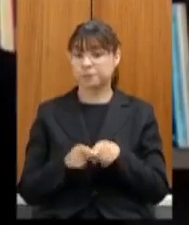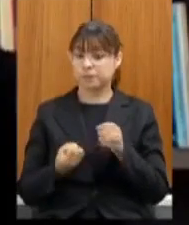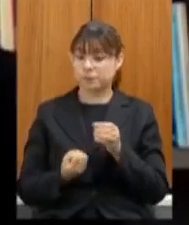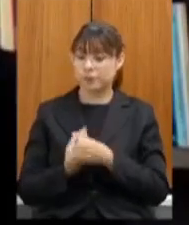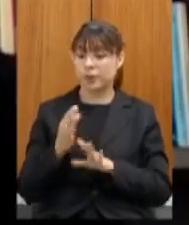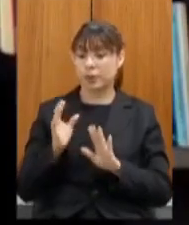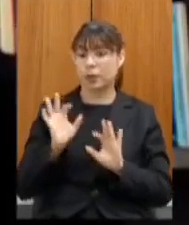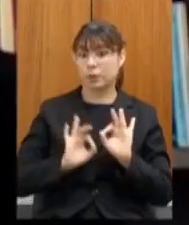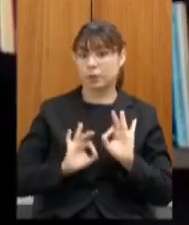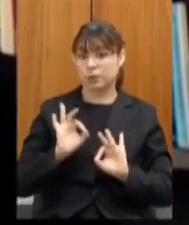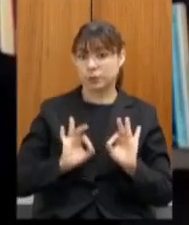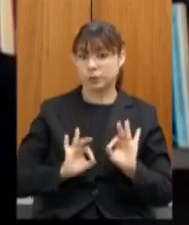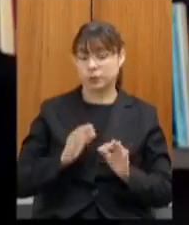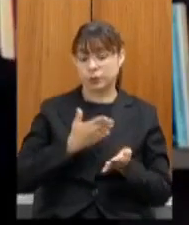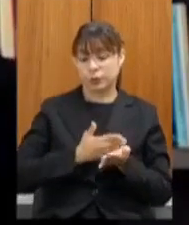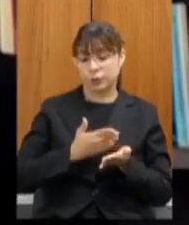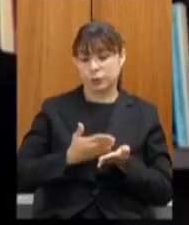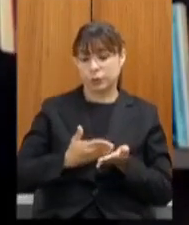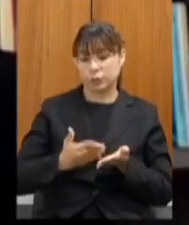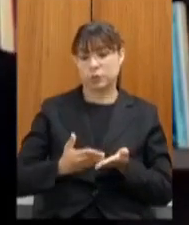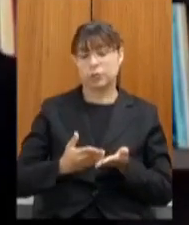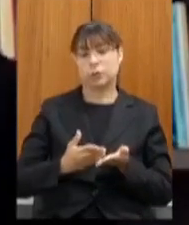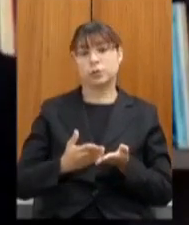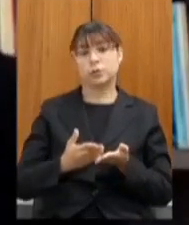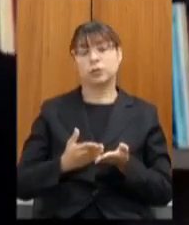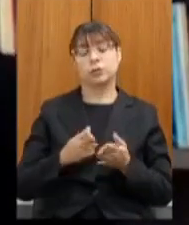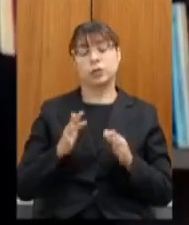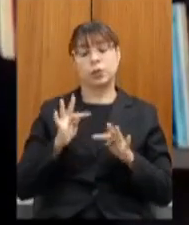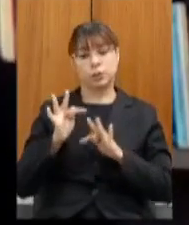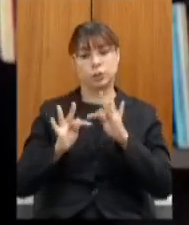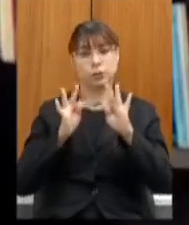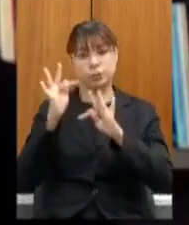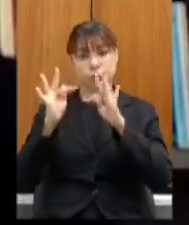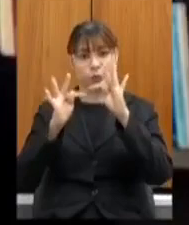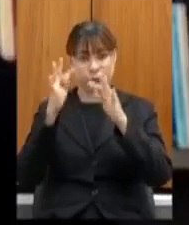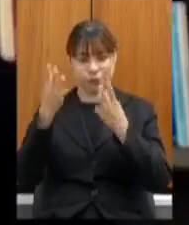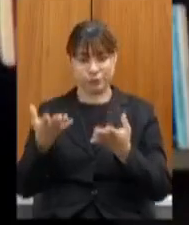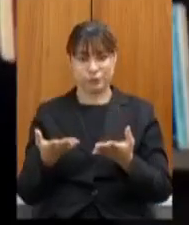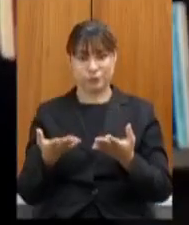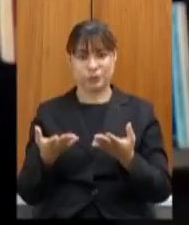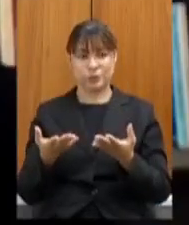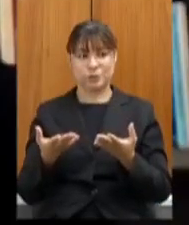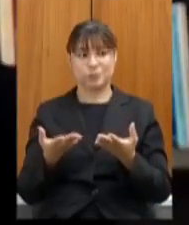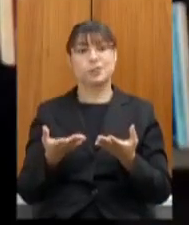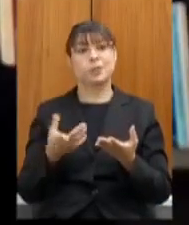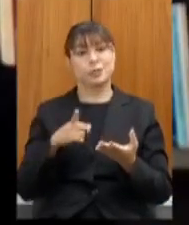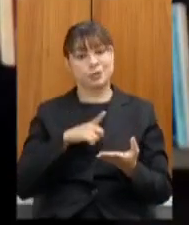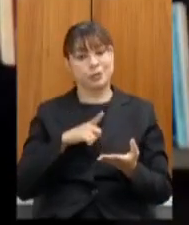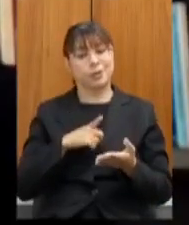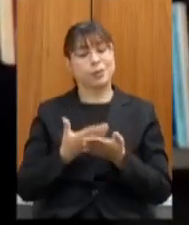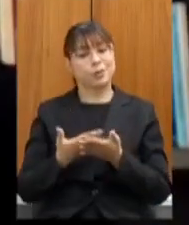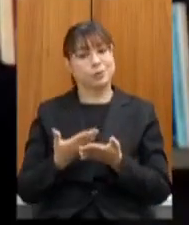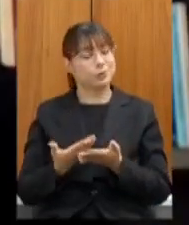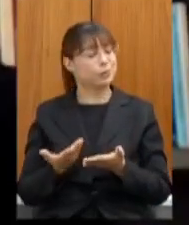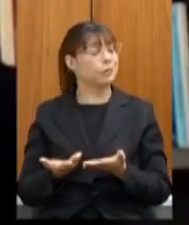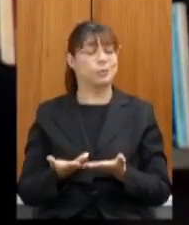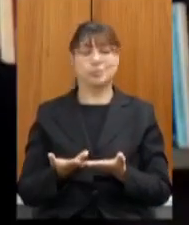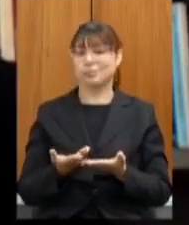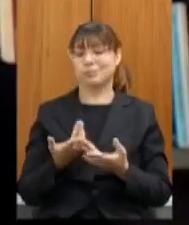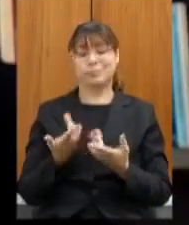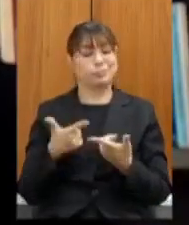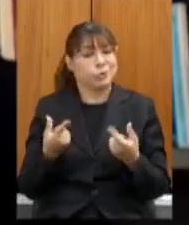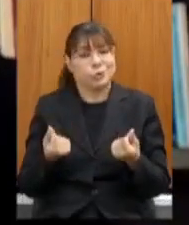programas de financiamento de tecnologia por parte de famílias sem condição financeira com implicação positiva